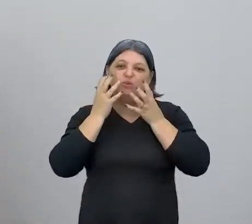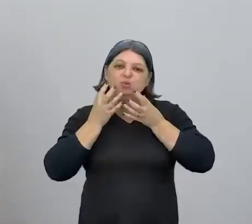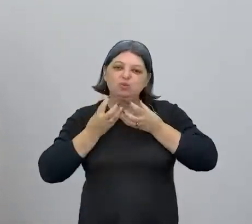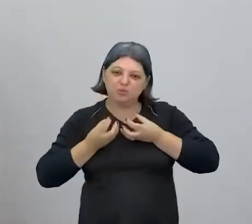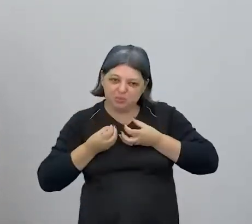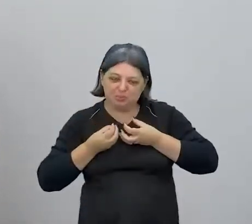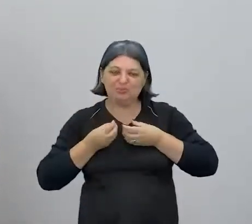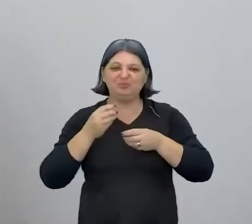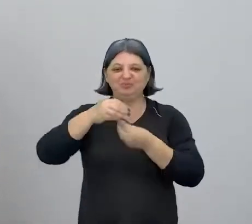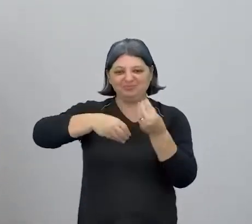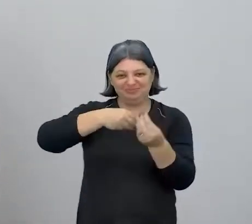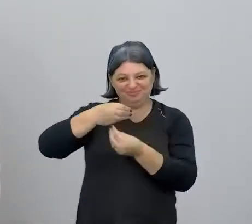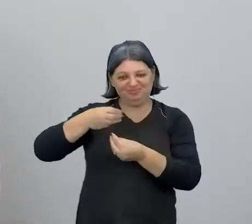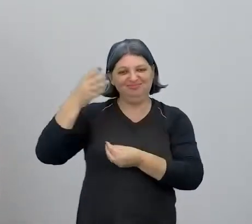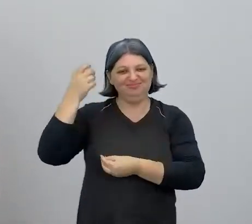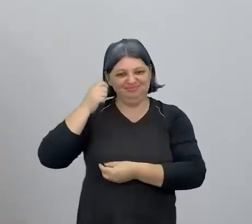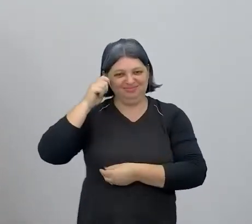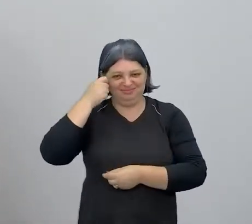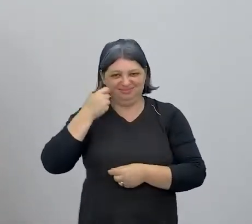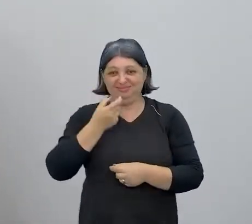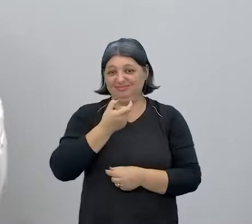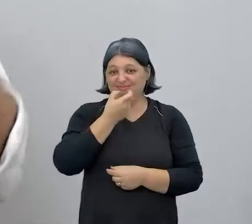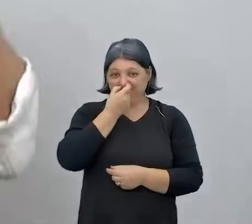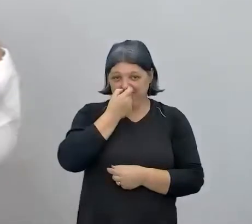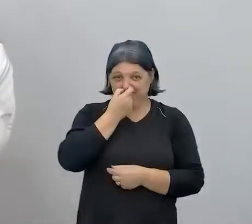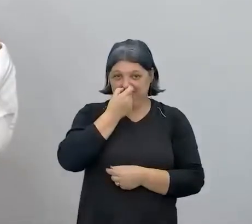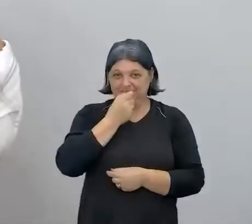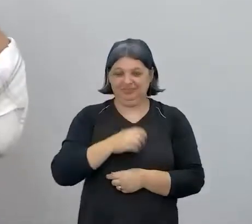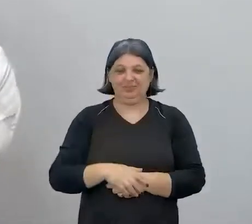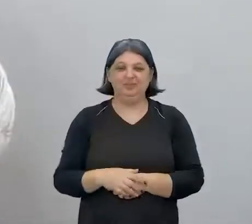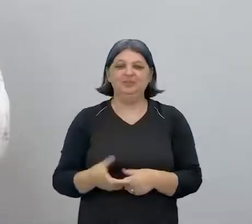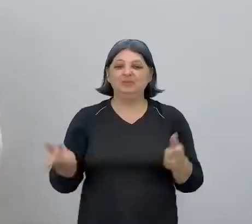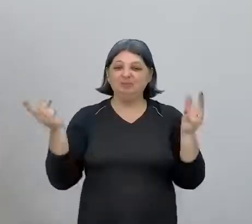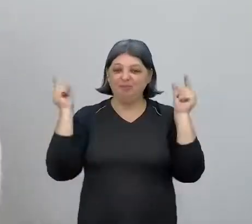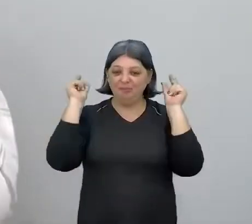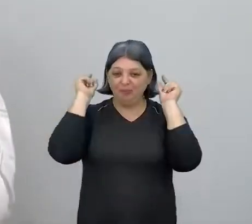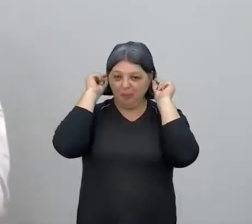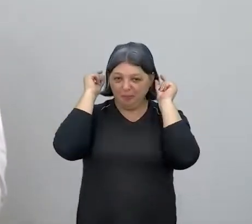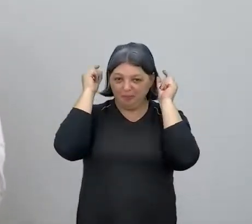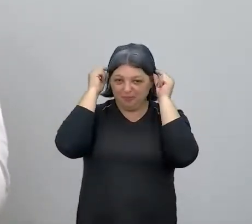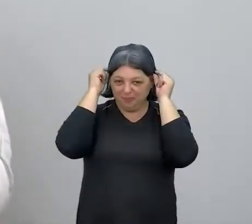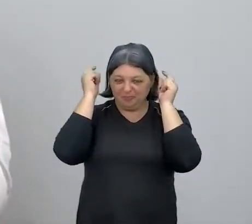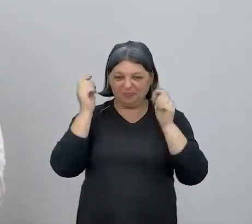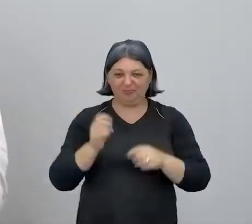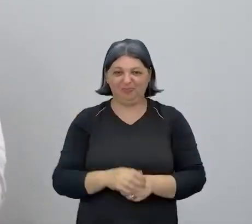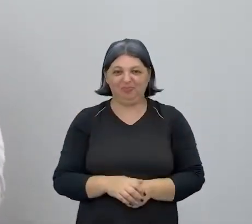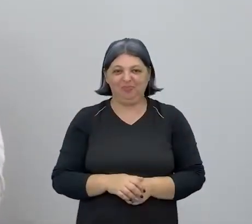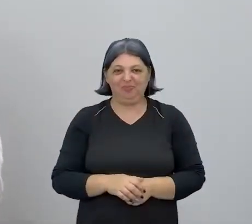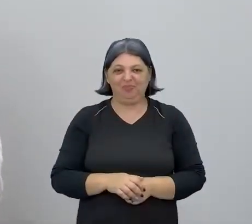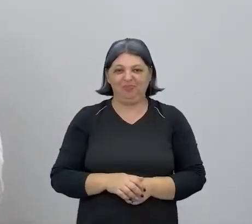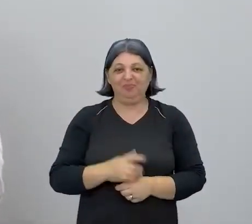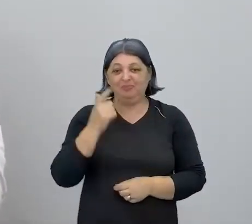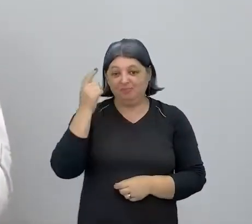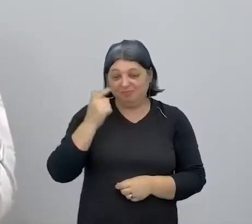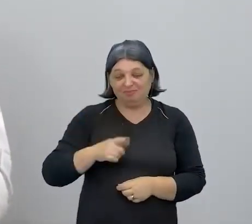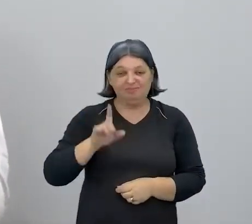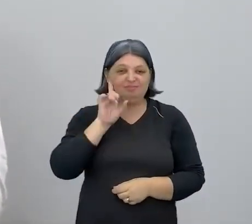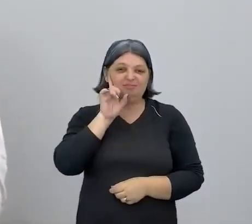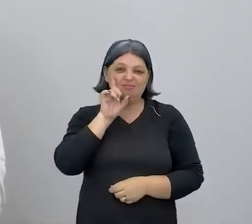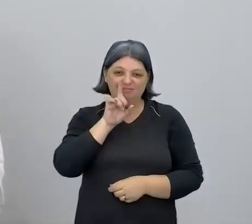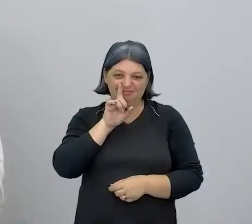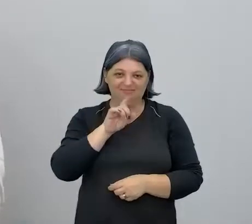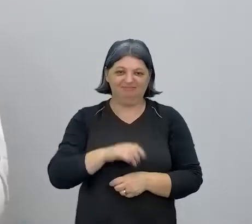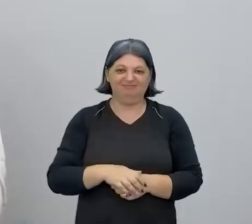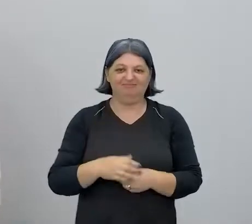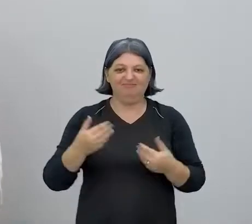também, bem grisalha, tenho dois pírcings no nariz, na minha orelha eu tenho pírcings e brincos, eu sou um homem pardo, estou de